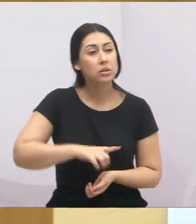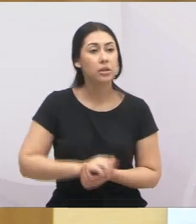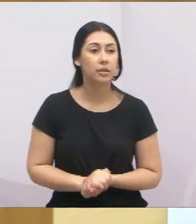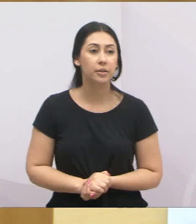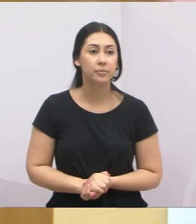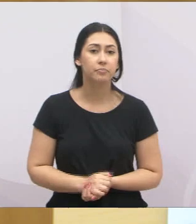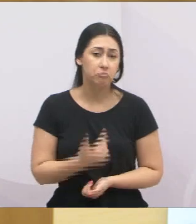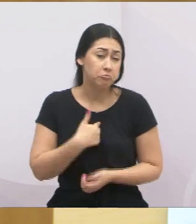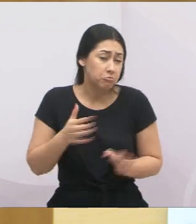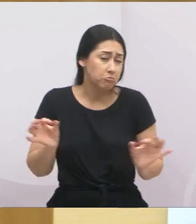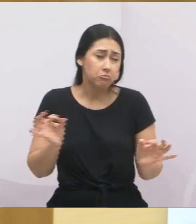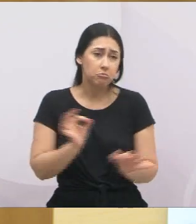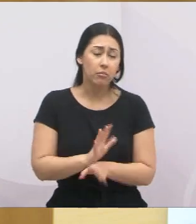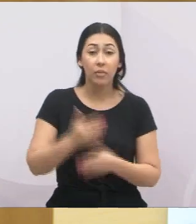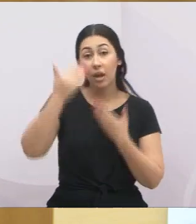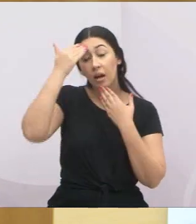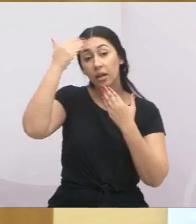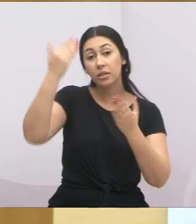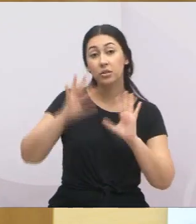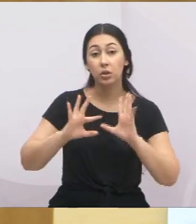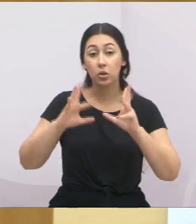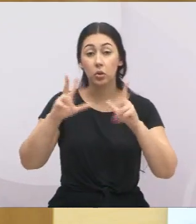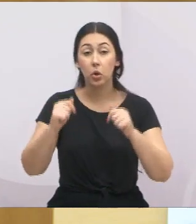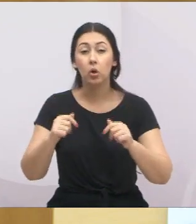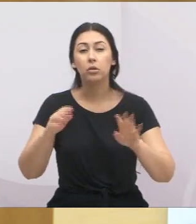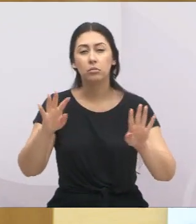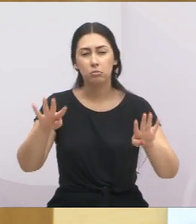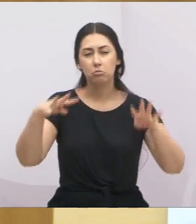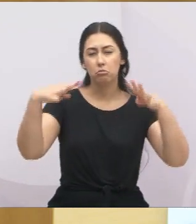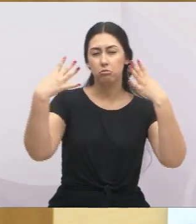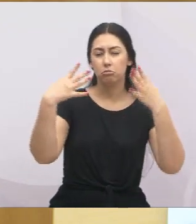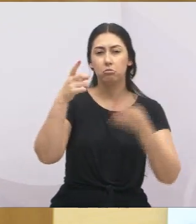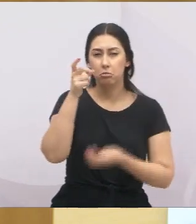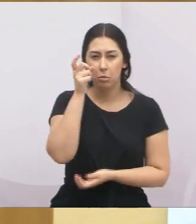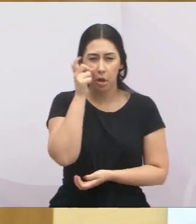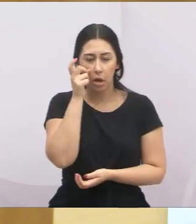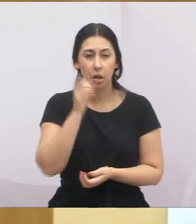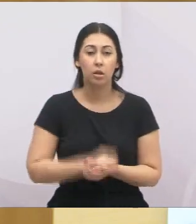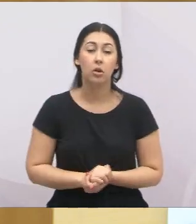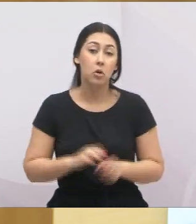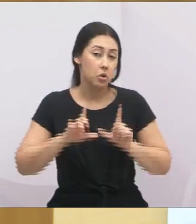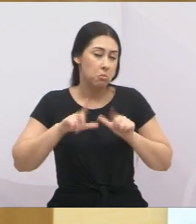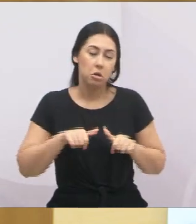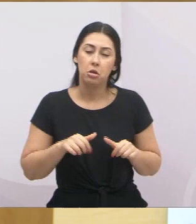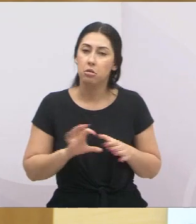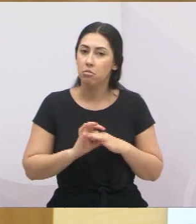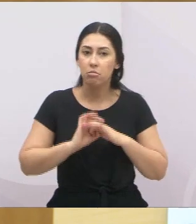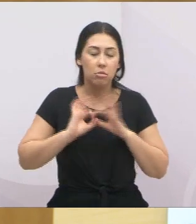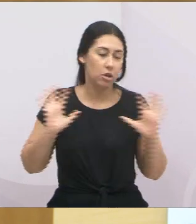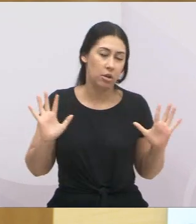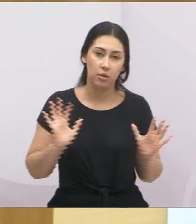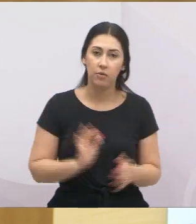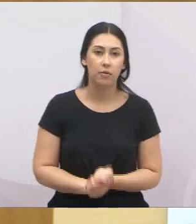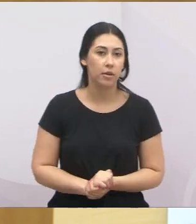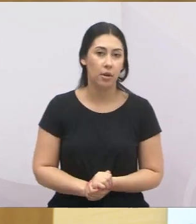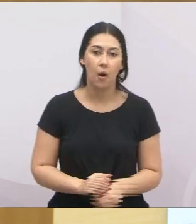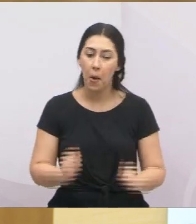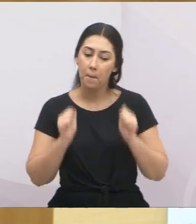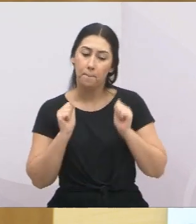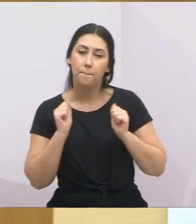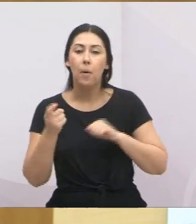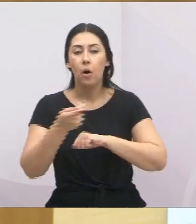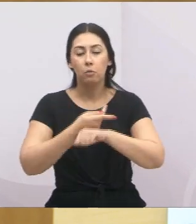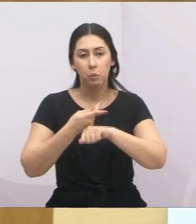Então, eu fico por aqui, agradeço a todos que acompanham o nosso mandato, o nosso gabinete está à disposição para as pessoas nos procurarem,